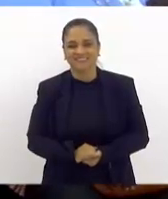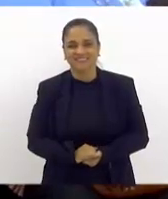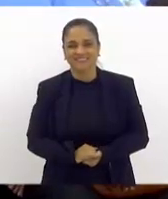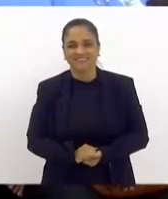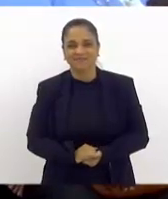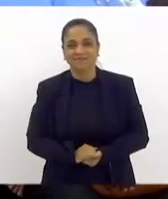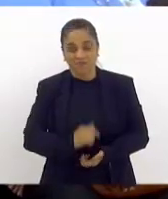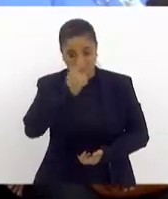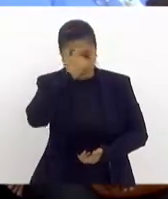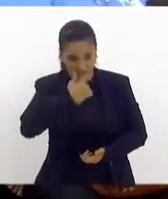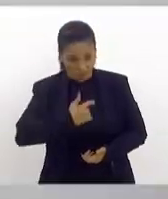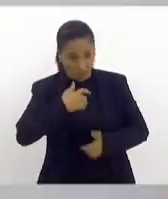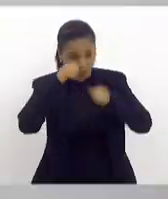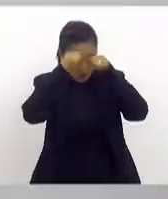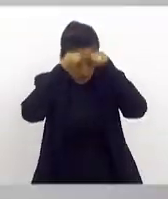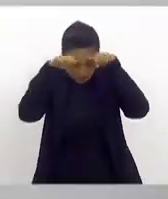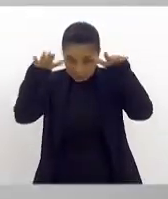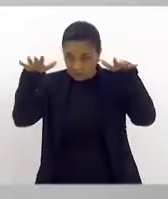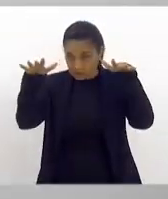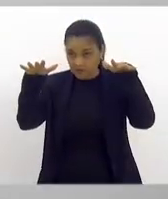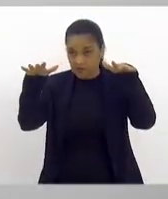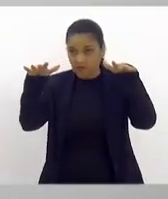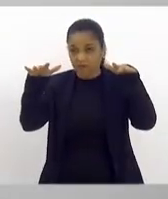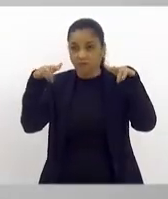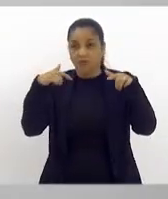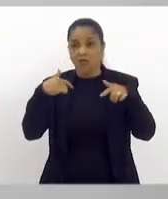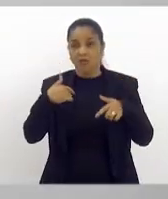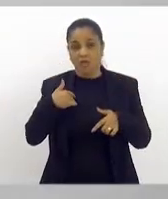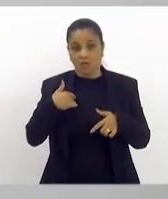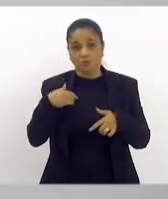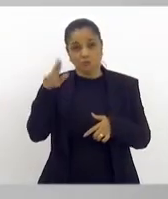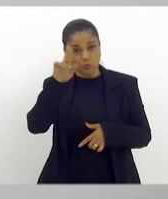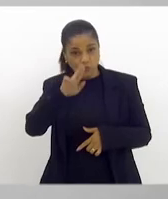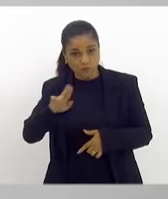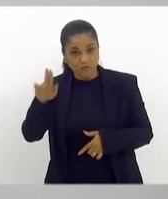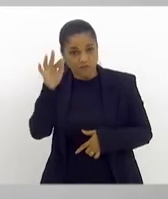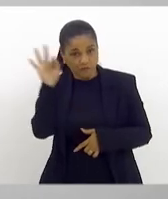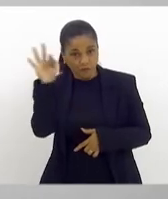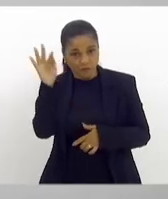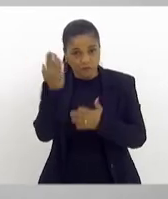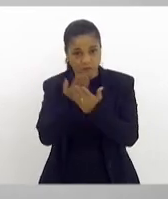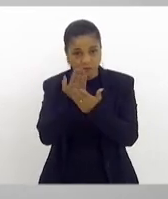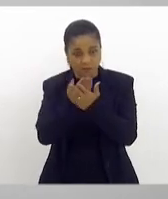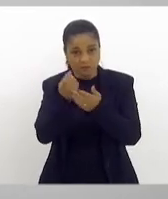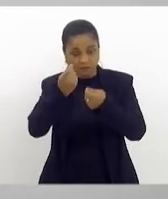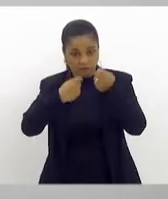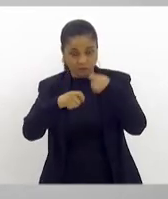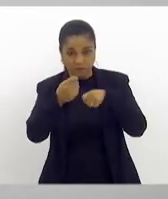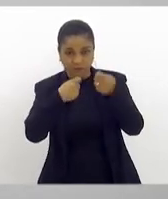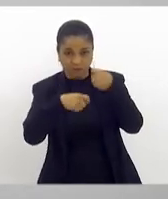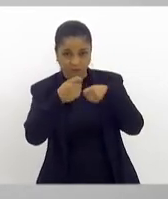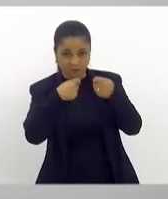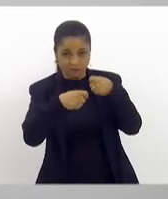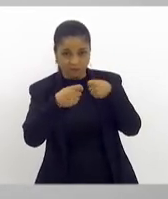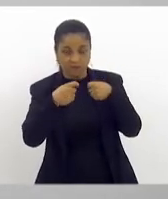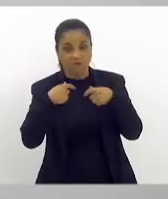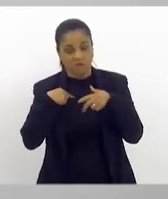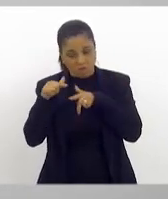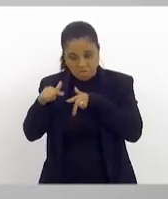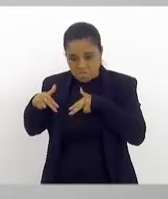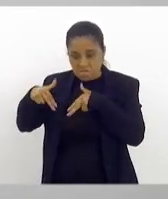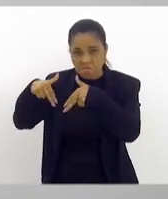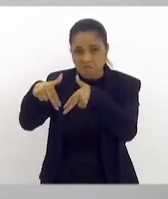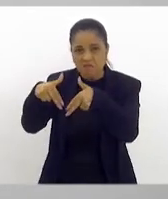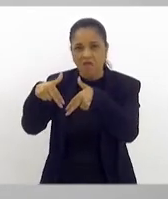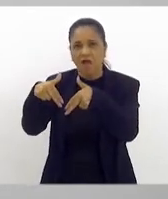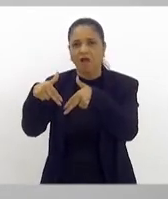Apesar de ter autismo, sou universitário, faço faculdade de administração, sou militante também da